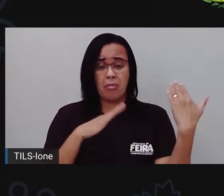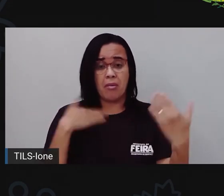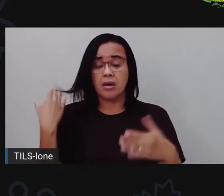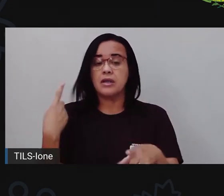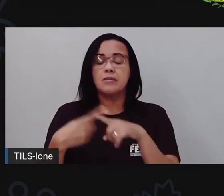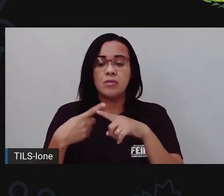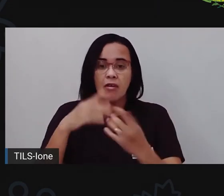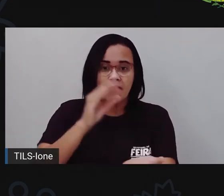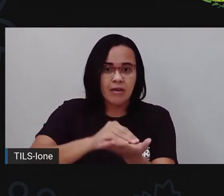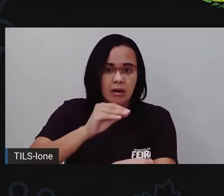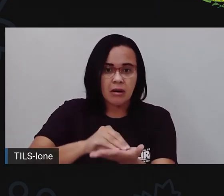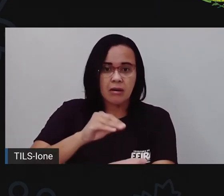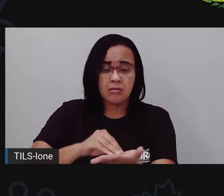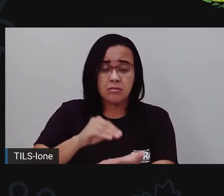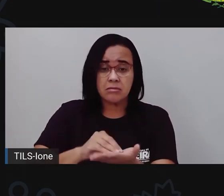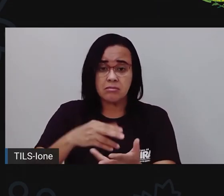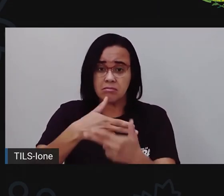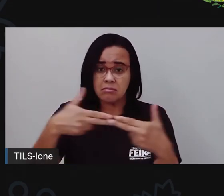tem onde se abrigar, né?